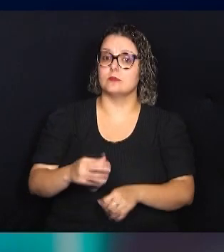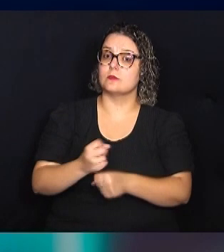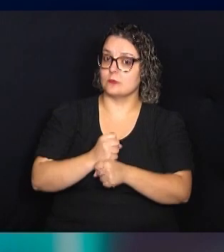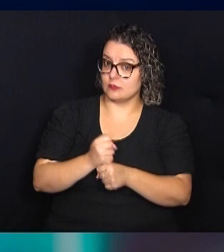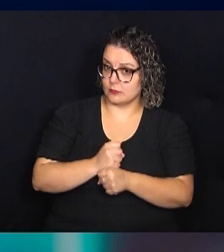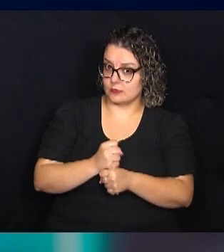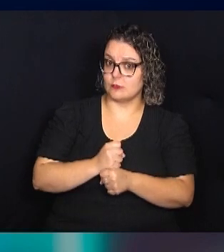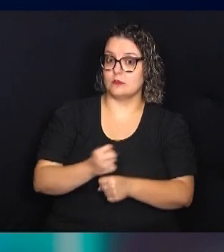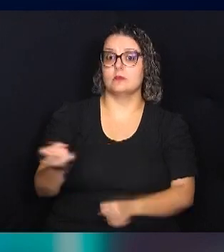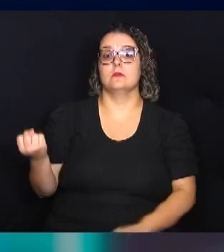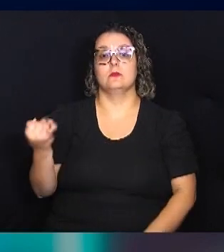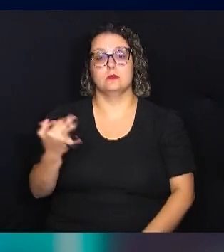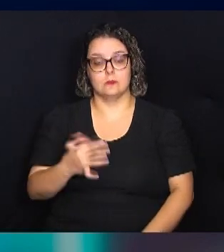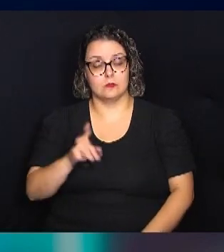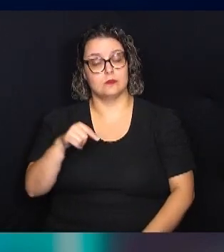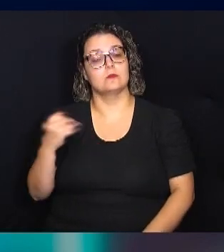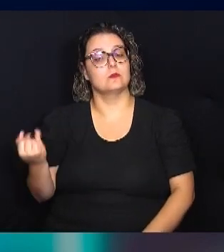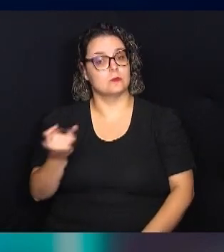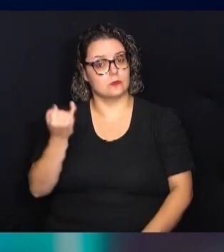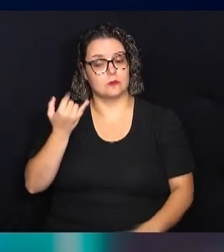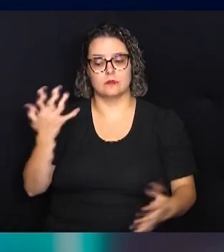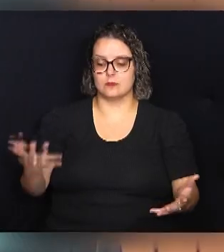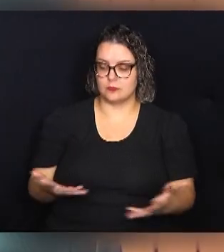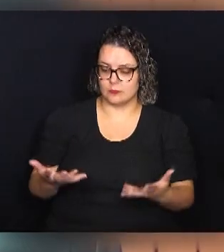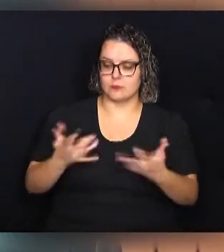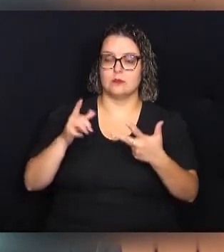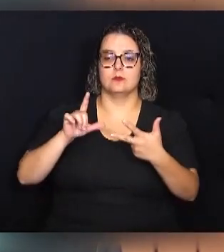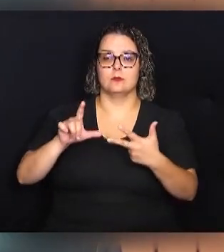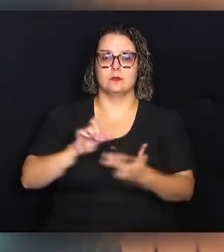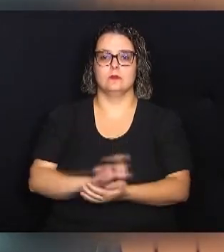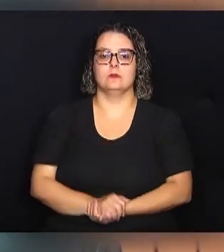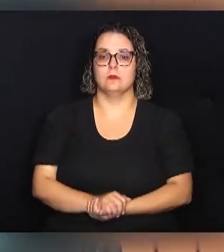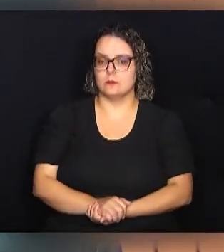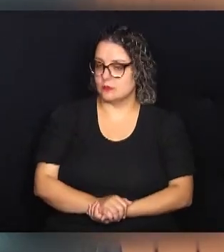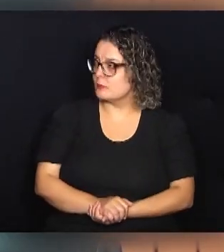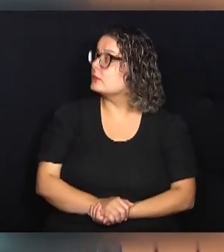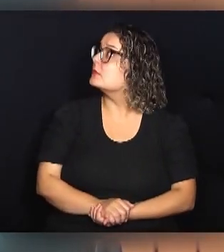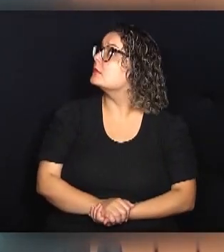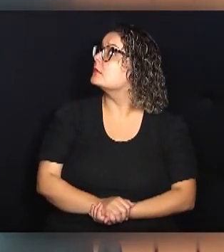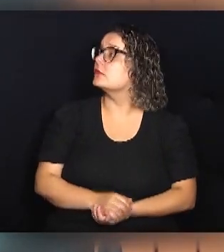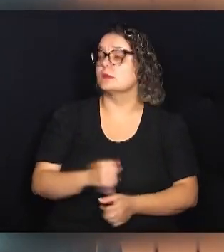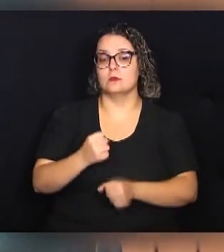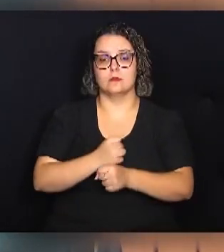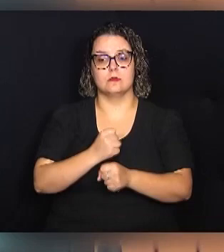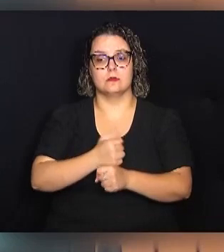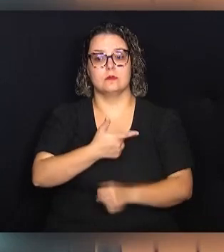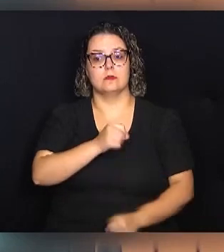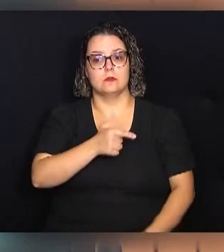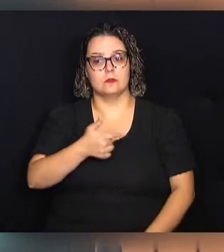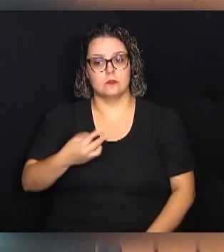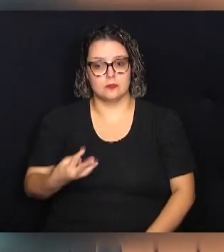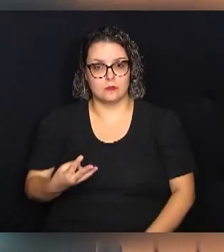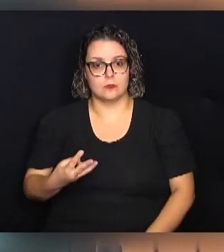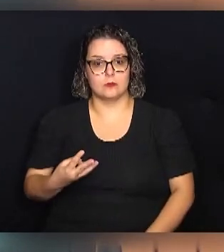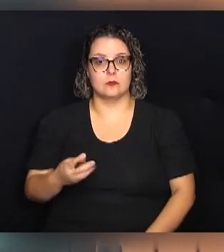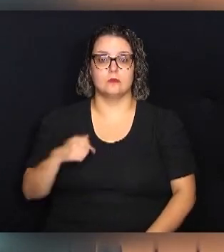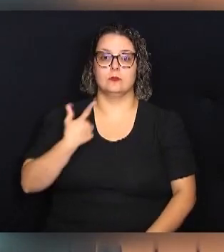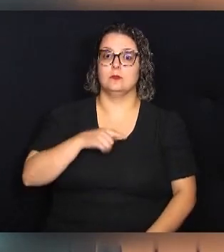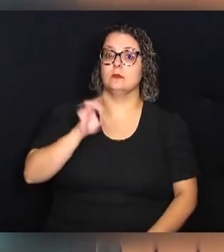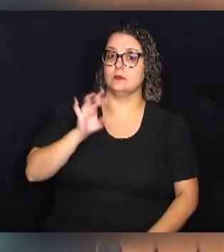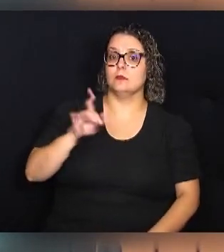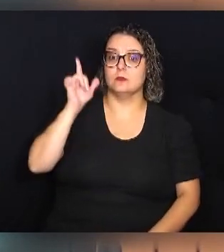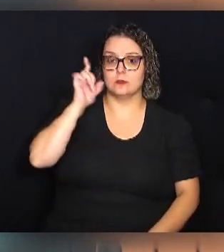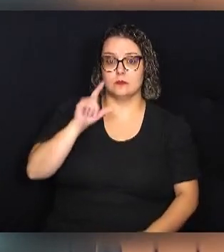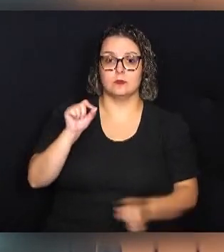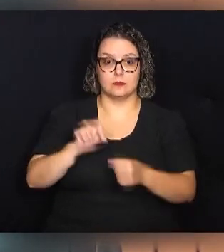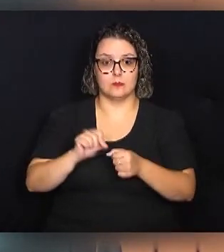o quanto é importante o incentivo do Legislativo. Nesse ano de 2023, a gente só conseguiu fazer o